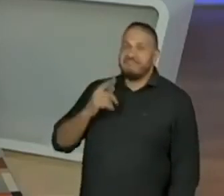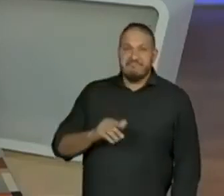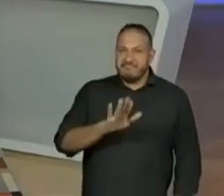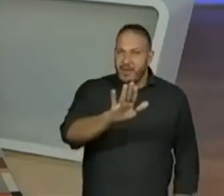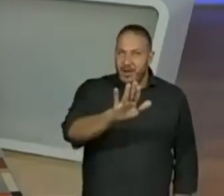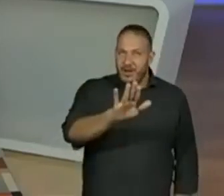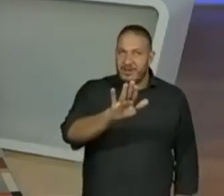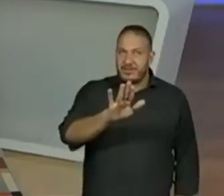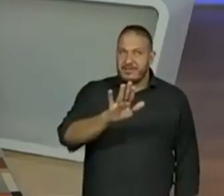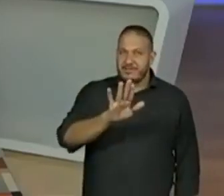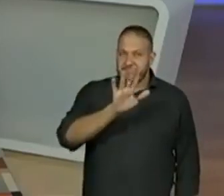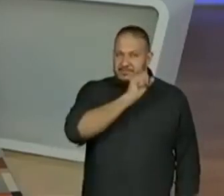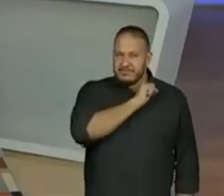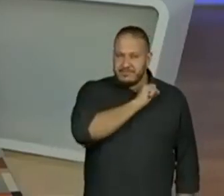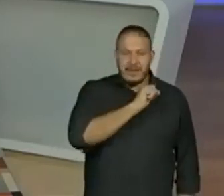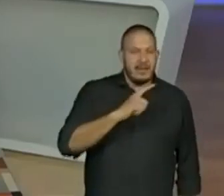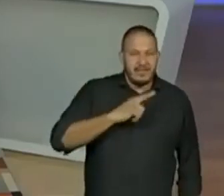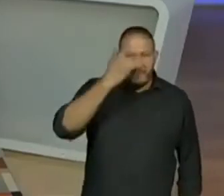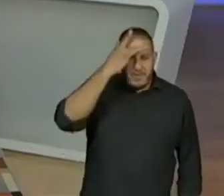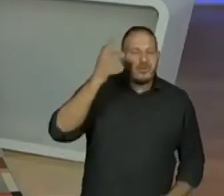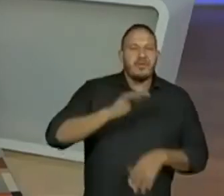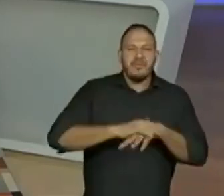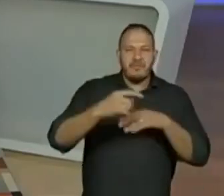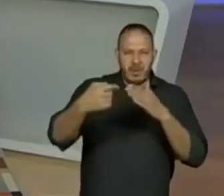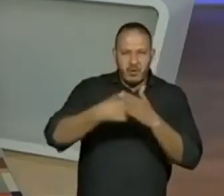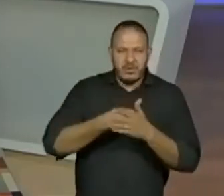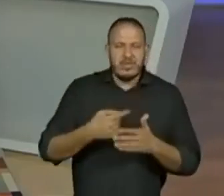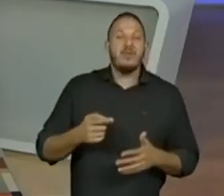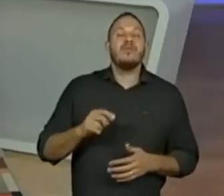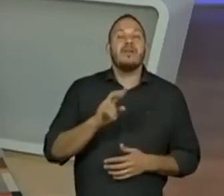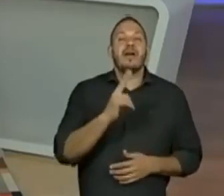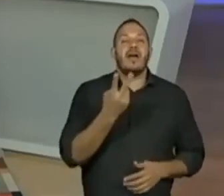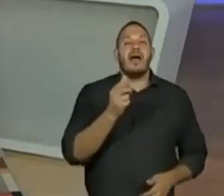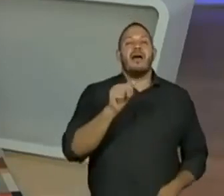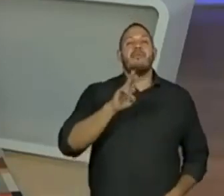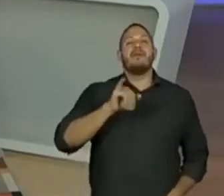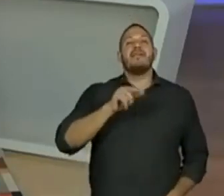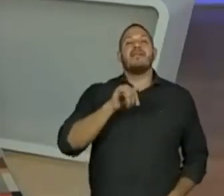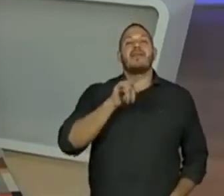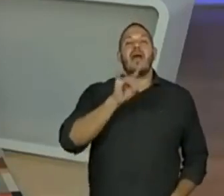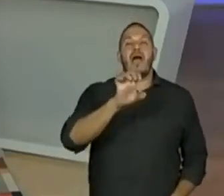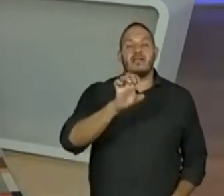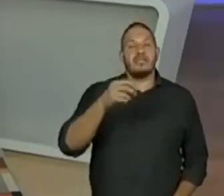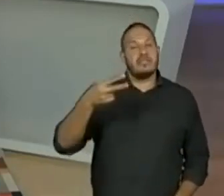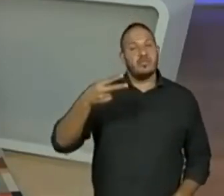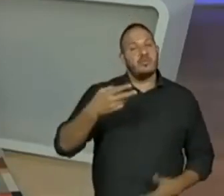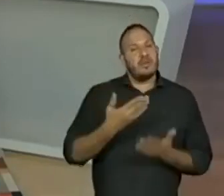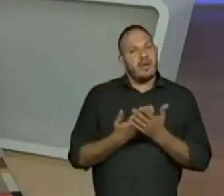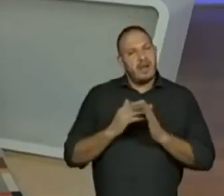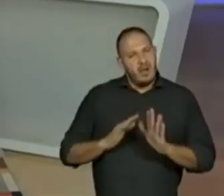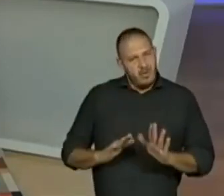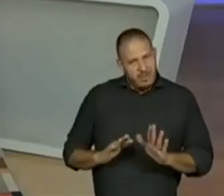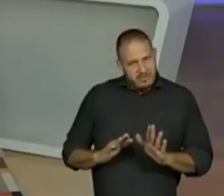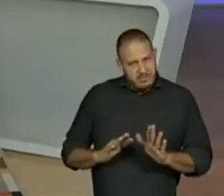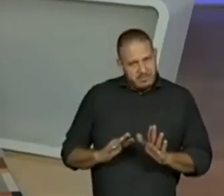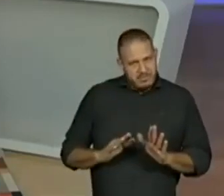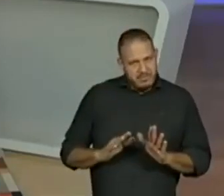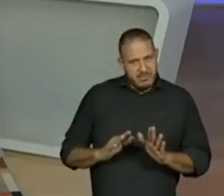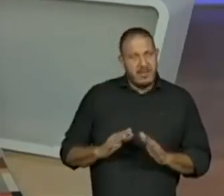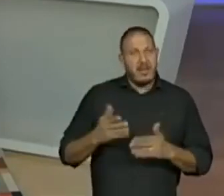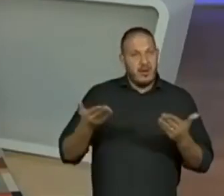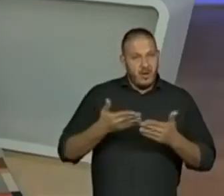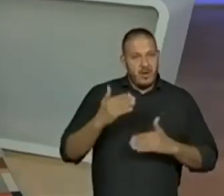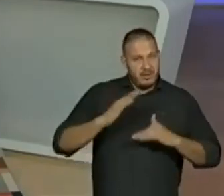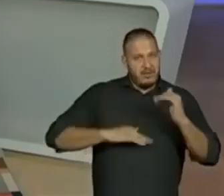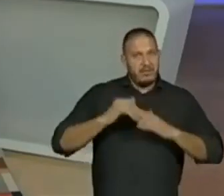Segura aqui. Teve gente já me perguntando, e a habilidade dessa segunda aula? Agora sim, eu estava finalizando a anterior. Esta